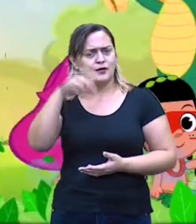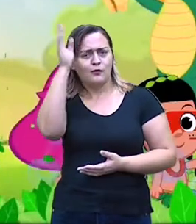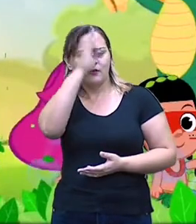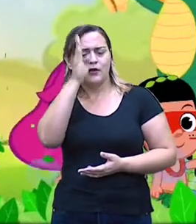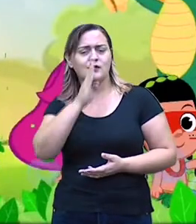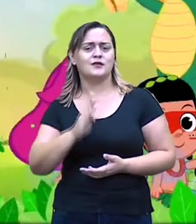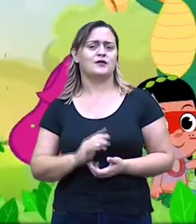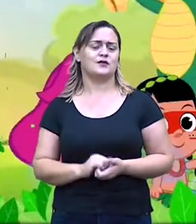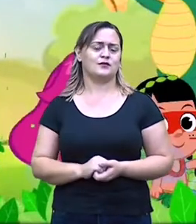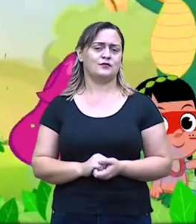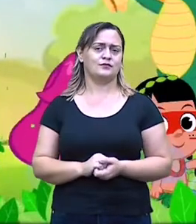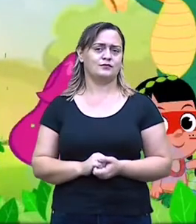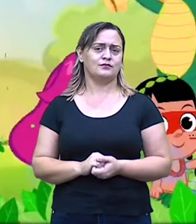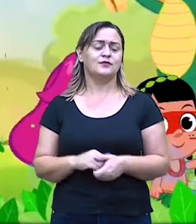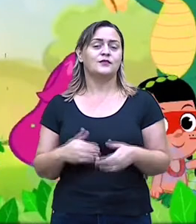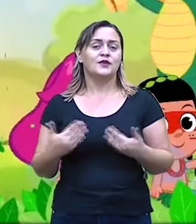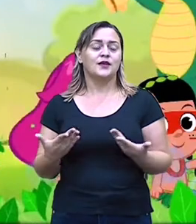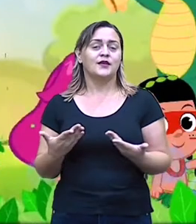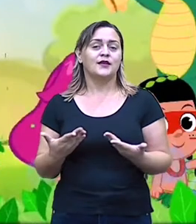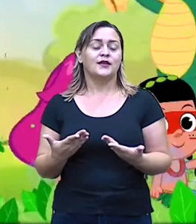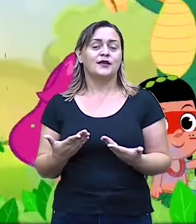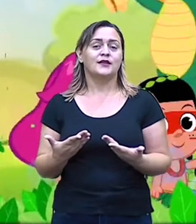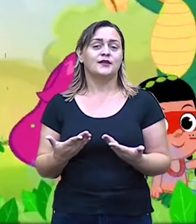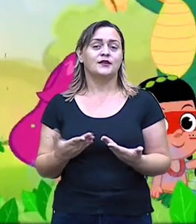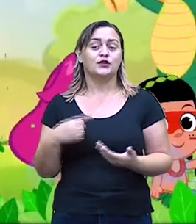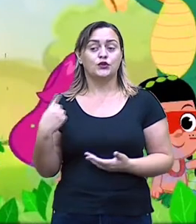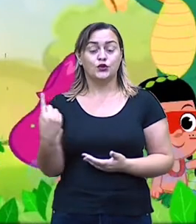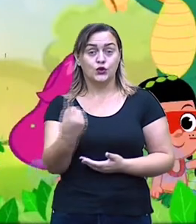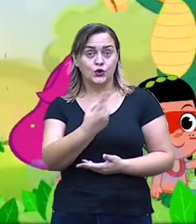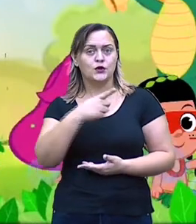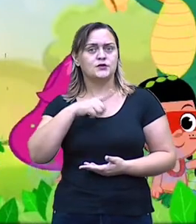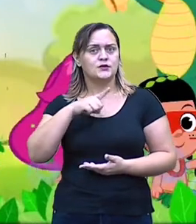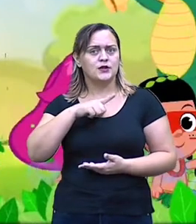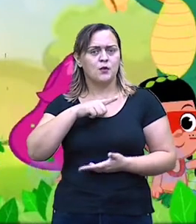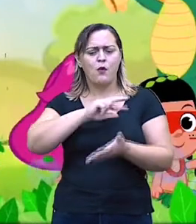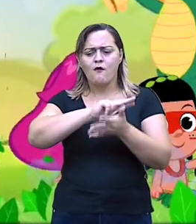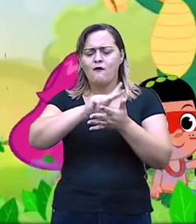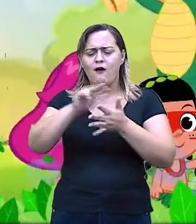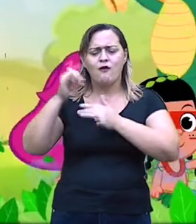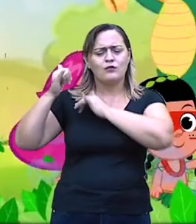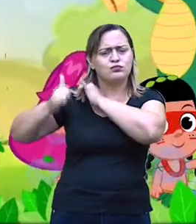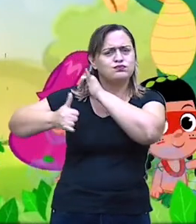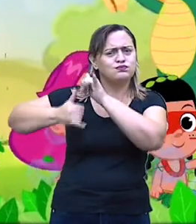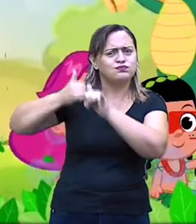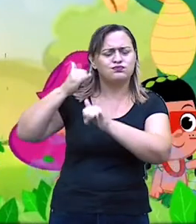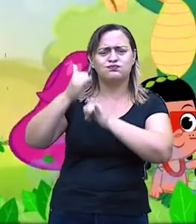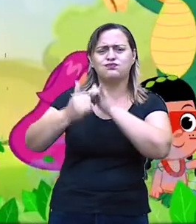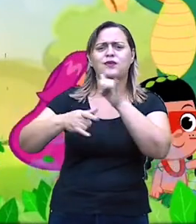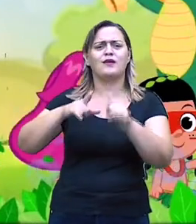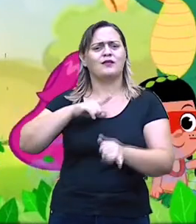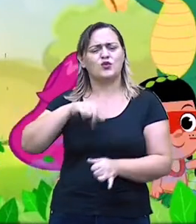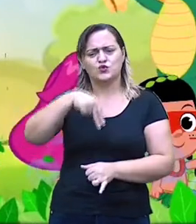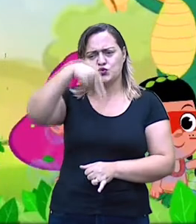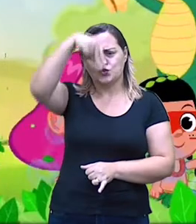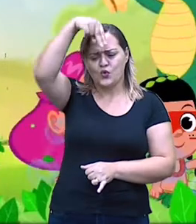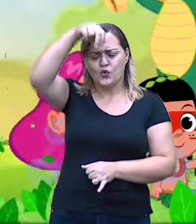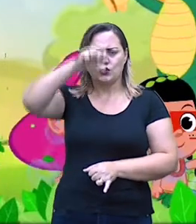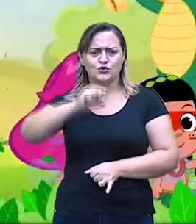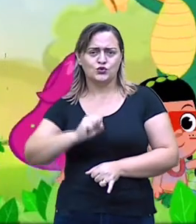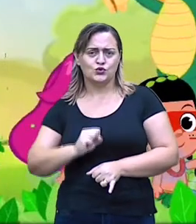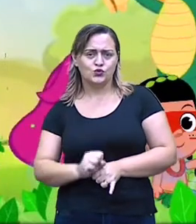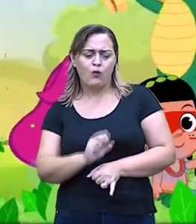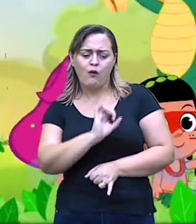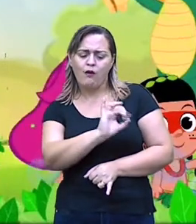é justamente o quê? A grande quantidade de lendas folclóricas. De norte a sul, cada região brasileira